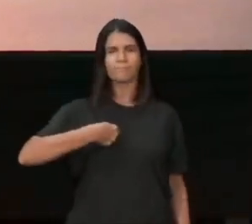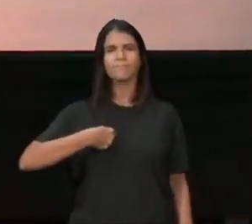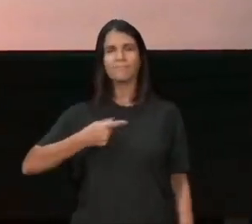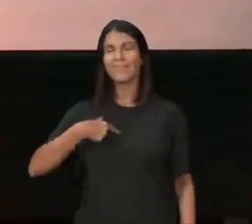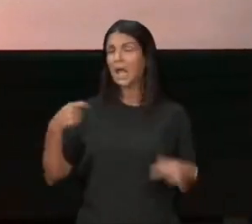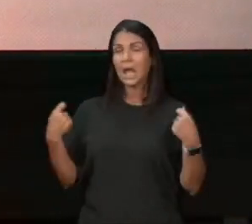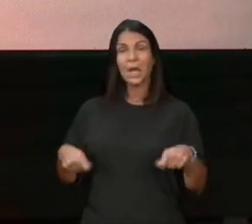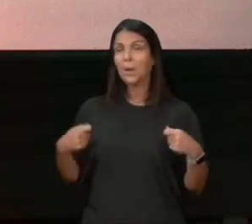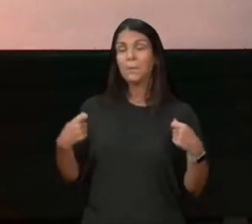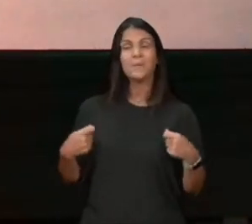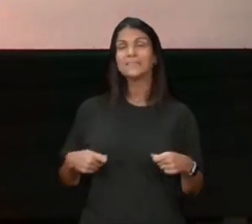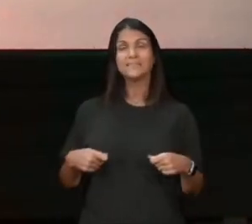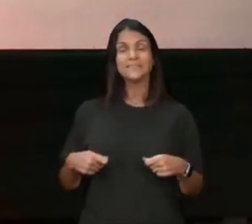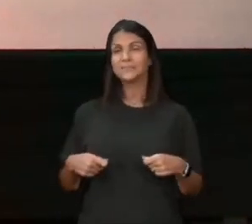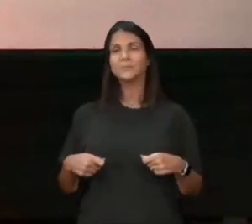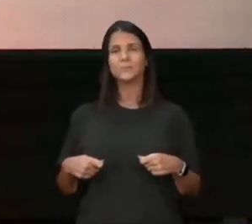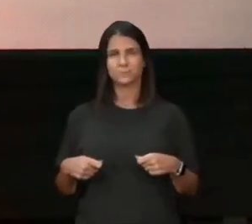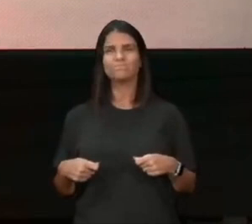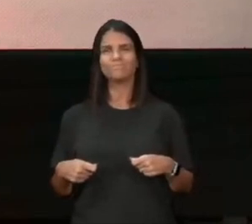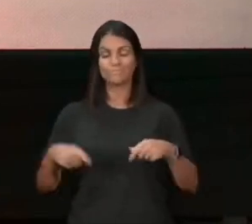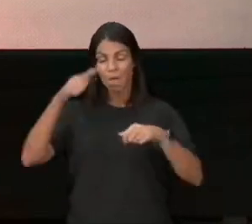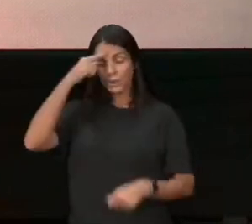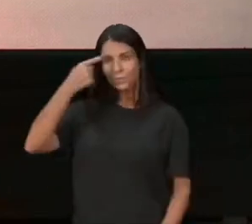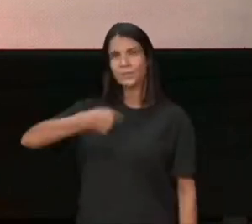acontecer, você tem que me entender, tem que entender, uma pinóia,